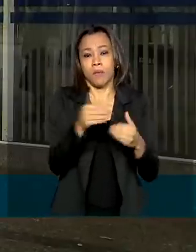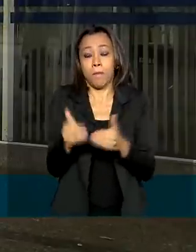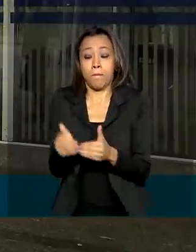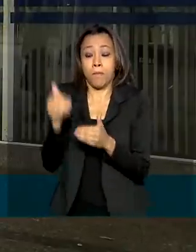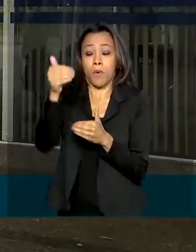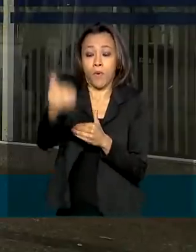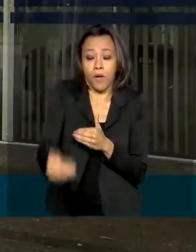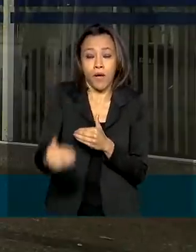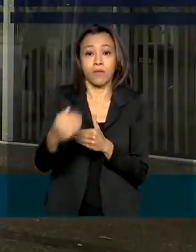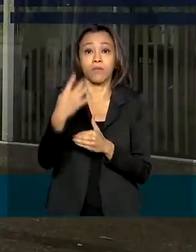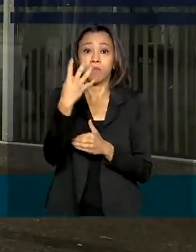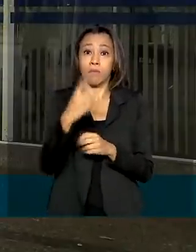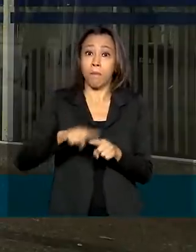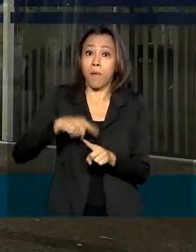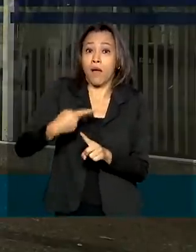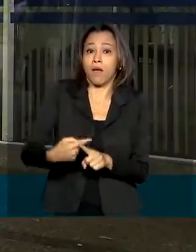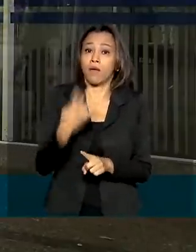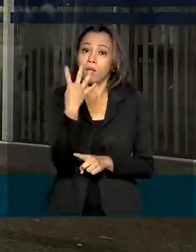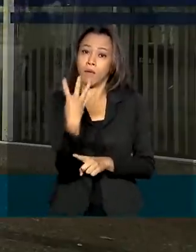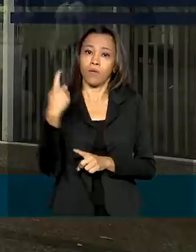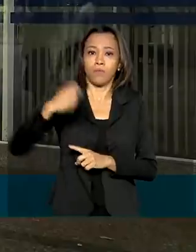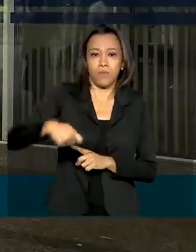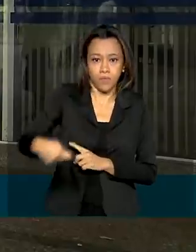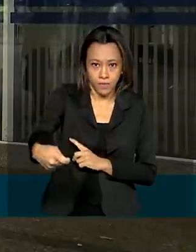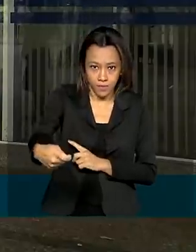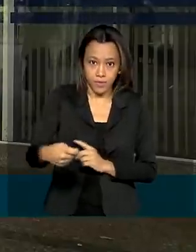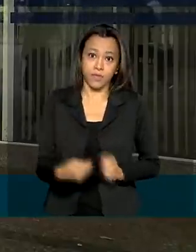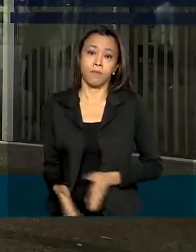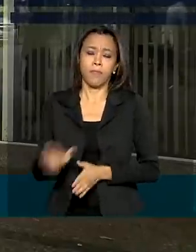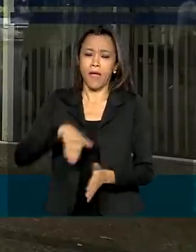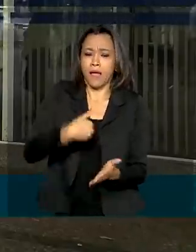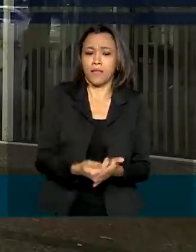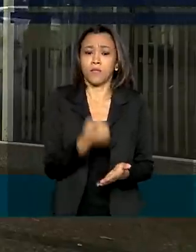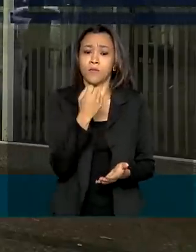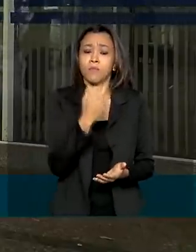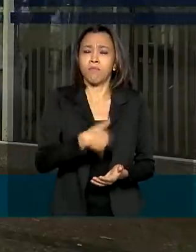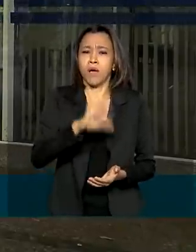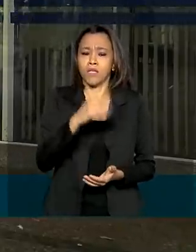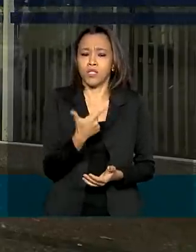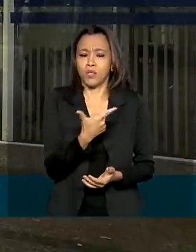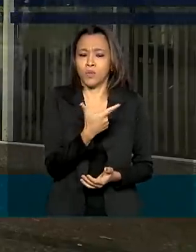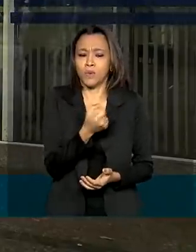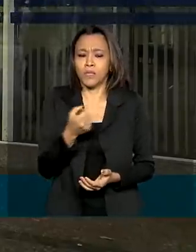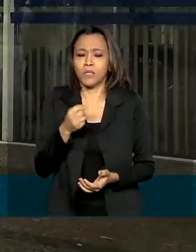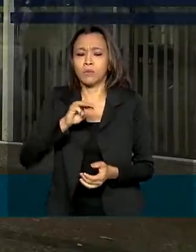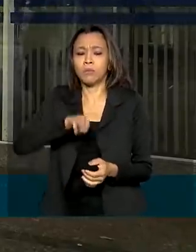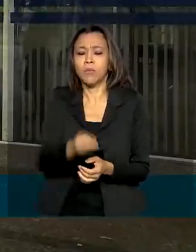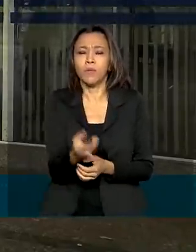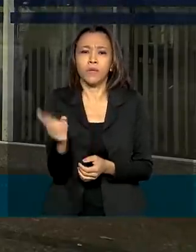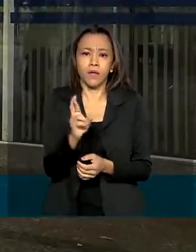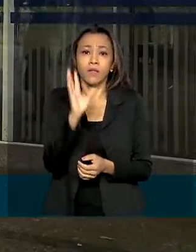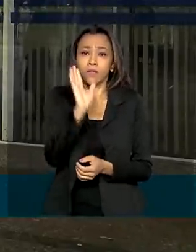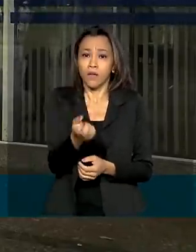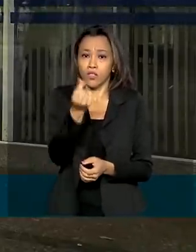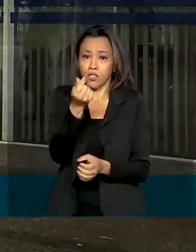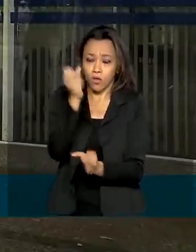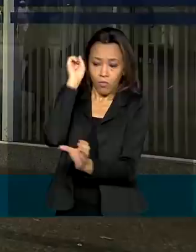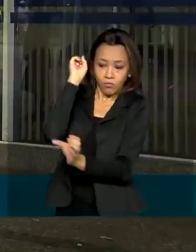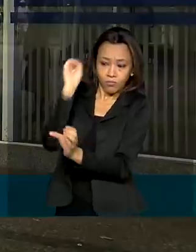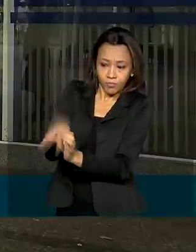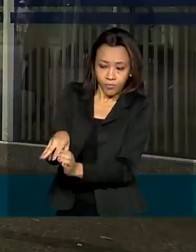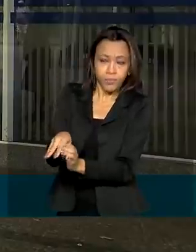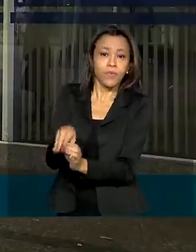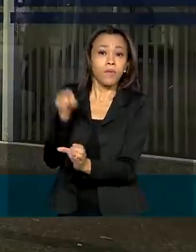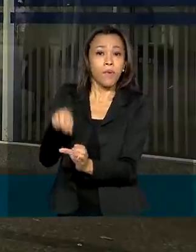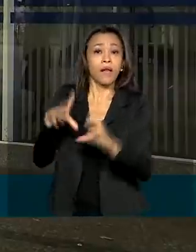quatro meses. Até agora, cerca de de 202 bilhões de reais já foram depositados em benefícios do auxílio emergencial